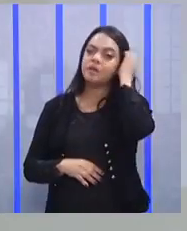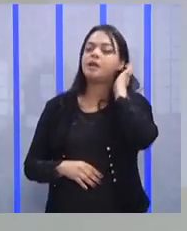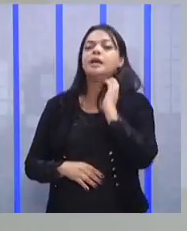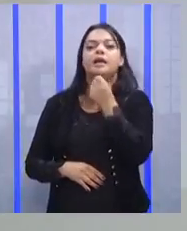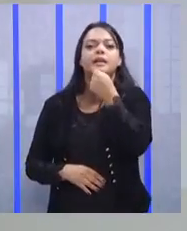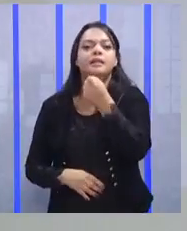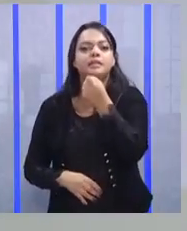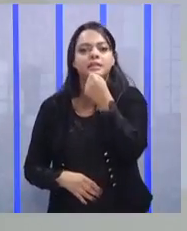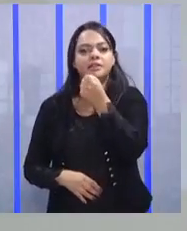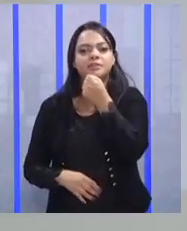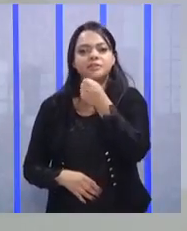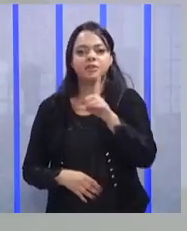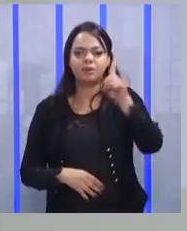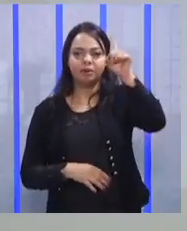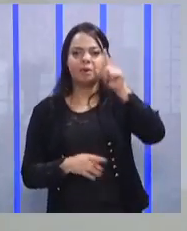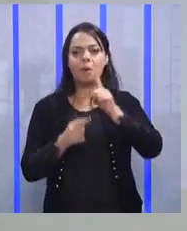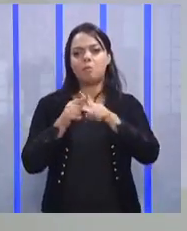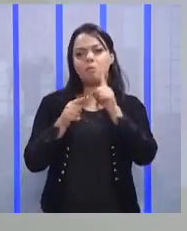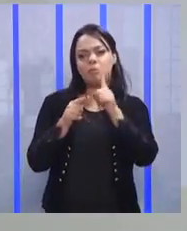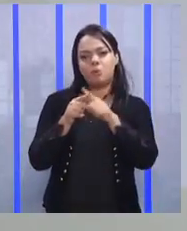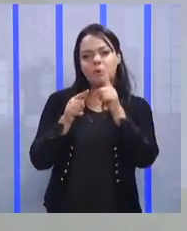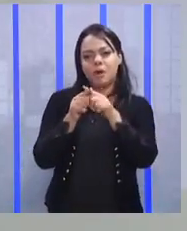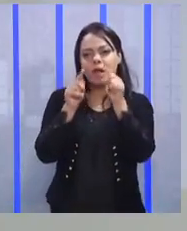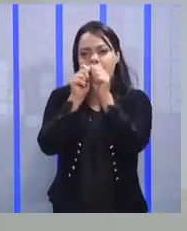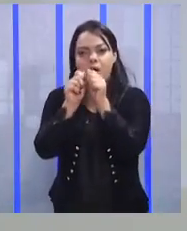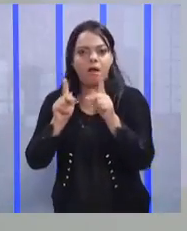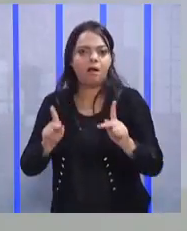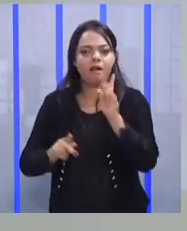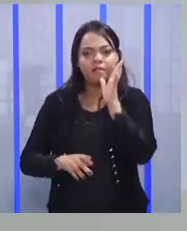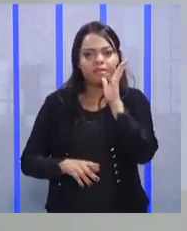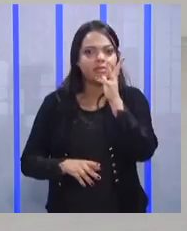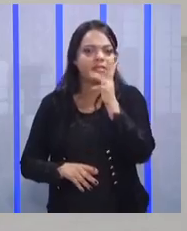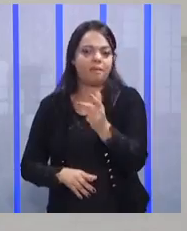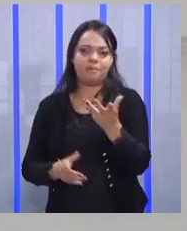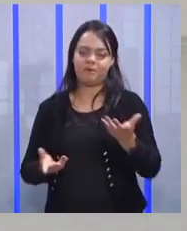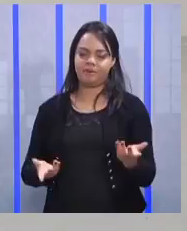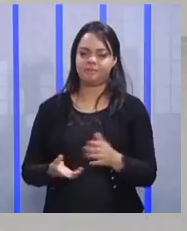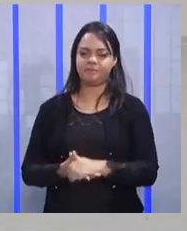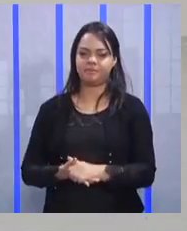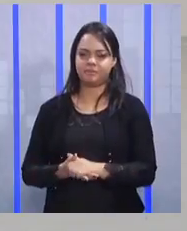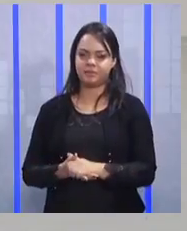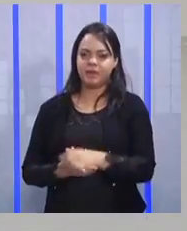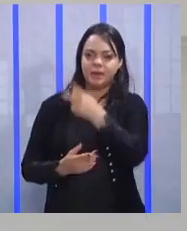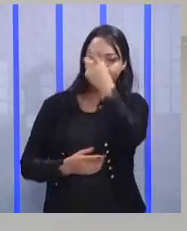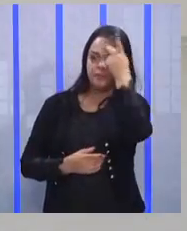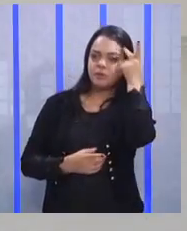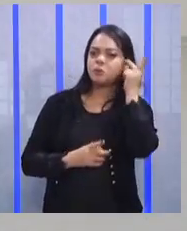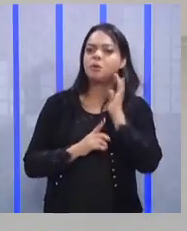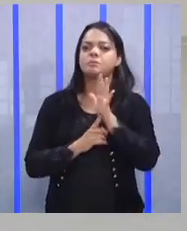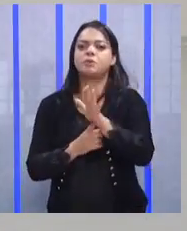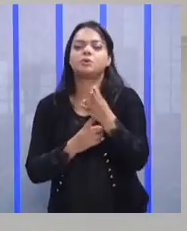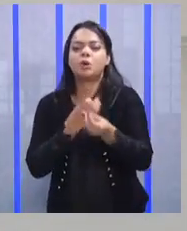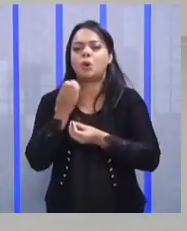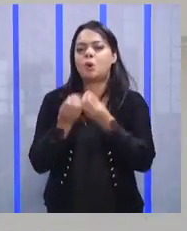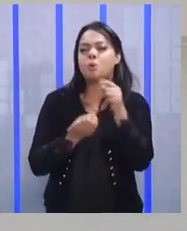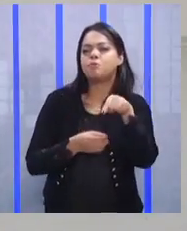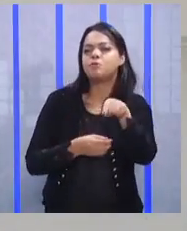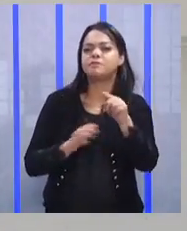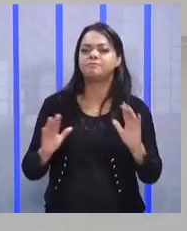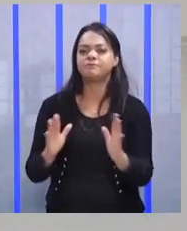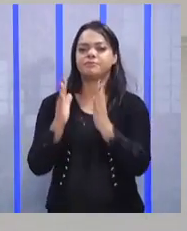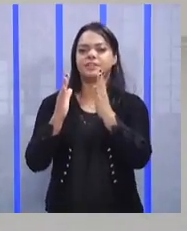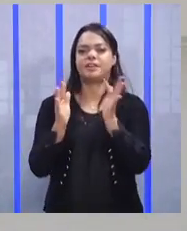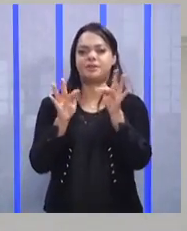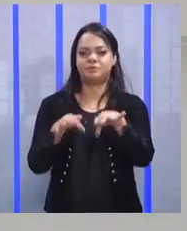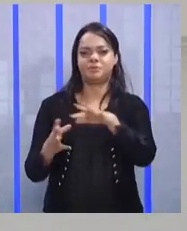Entrevista com Deus, por que o Apocalipse demorou tanto? Especialistas indicam como encarar o fim do mundo. Opa,